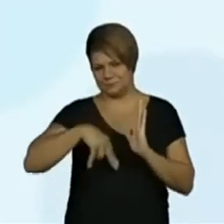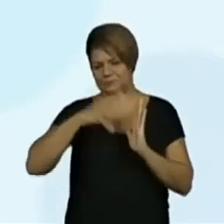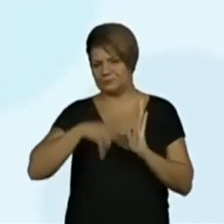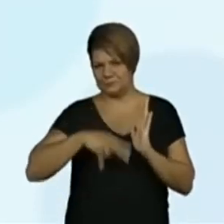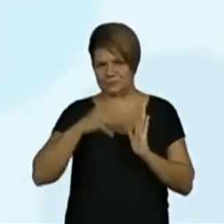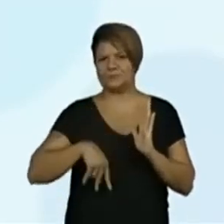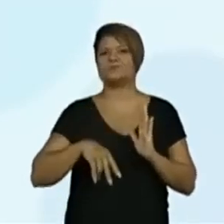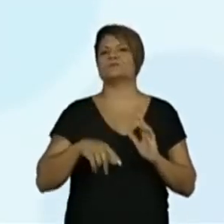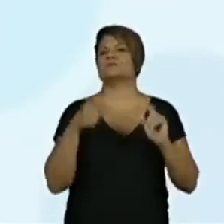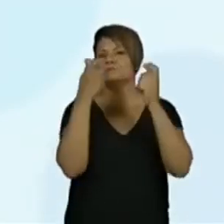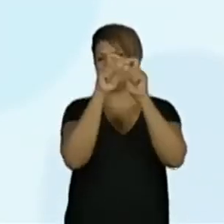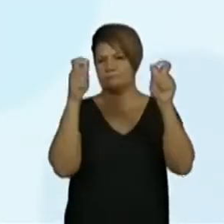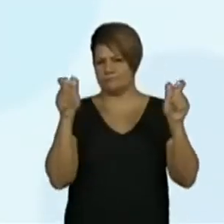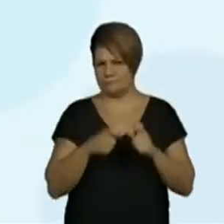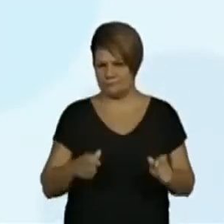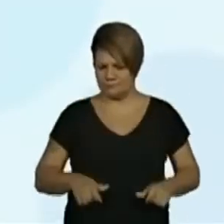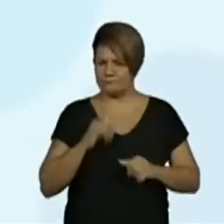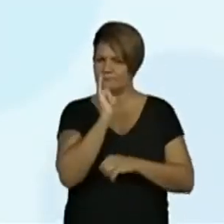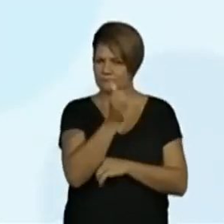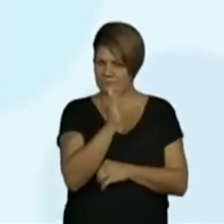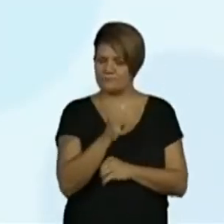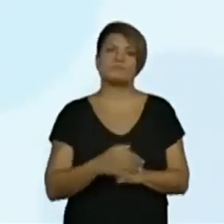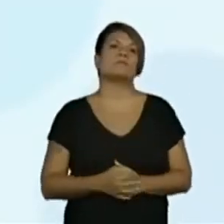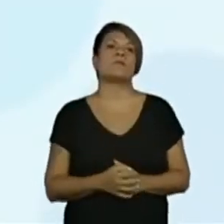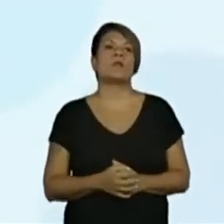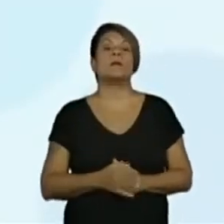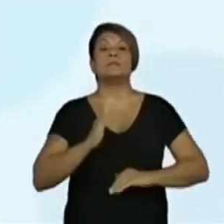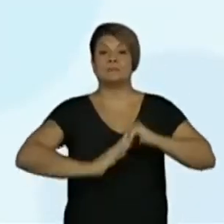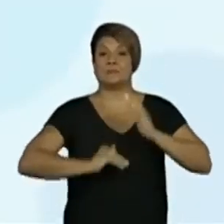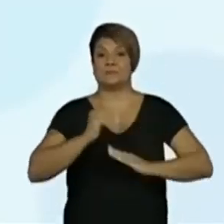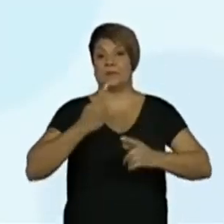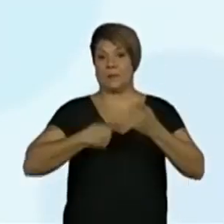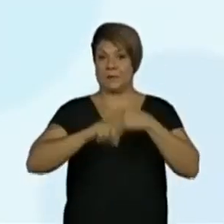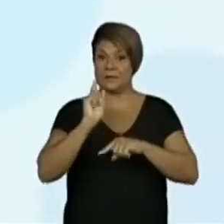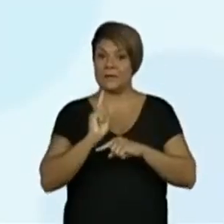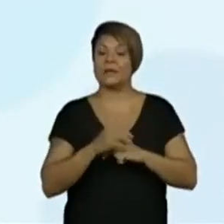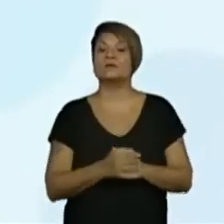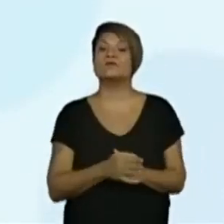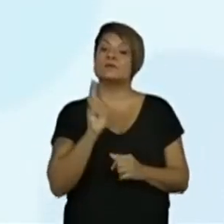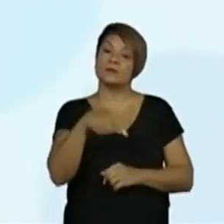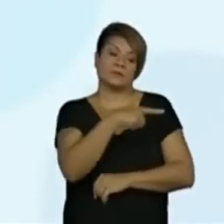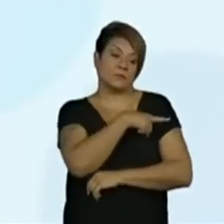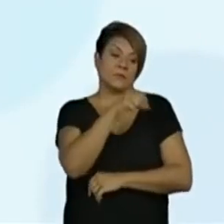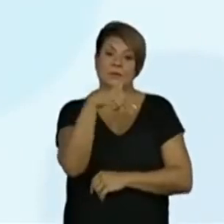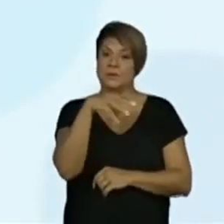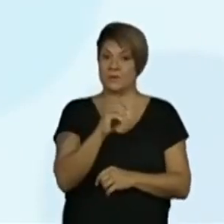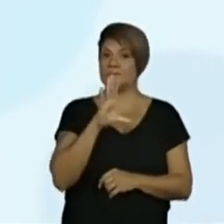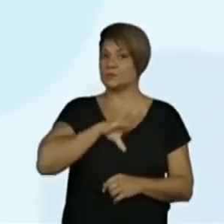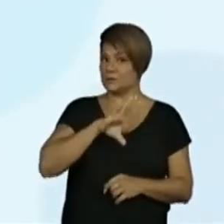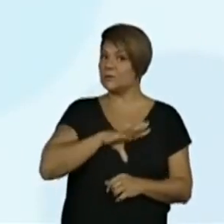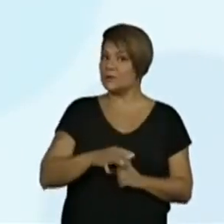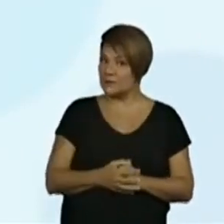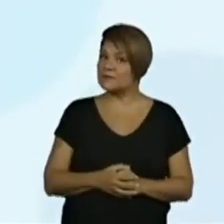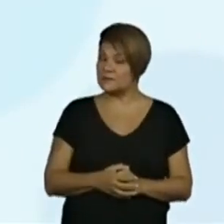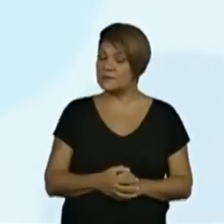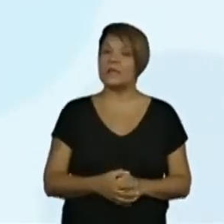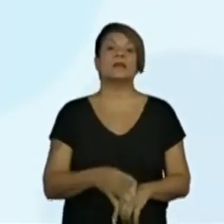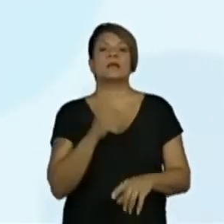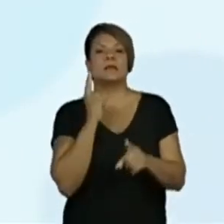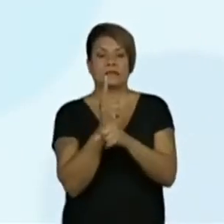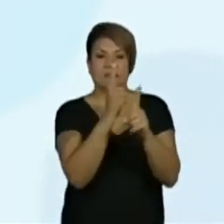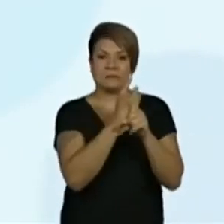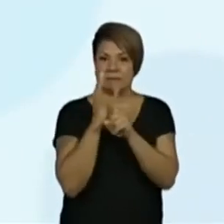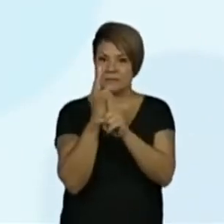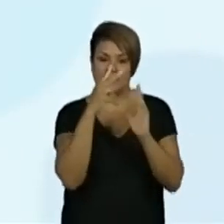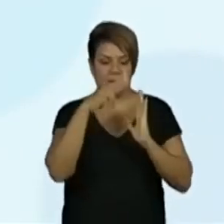constitutivos da narrativa. E a habilidade é uma habilidade de primeiro ano de língua portuguesa. e identificar na